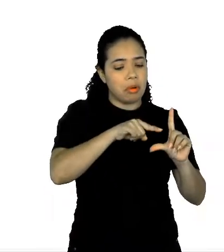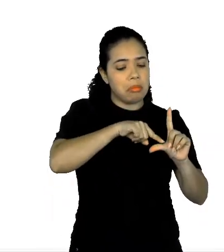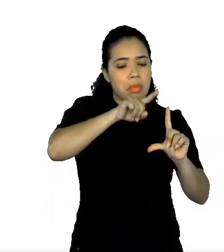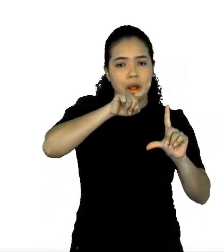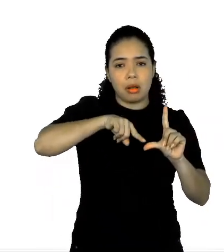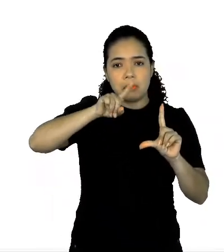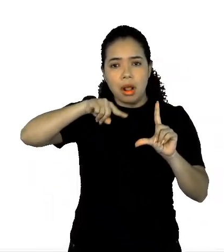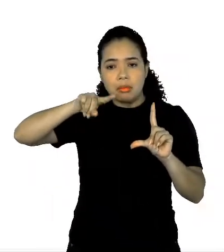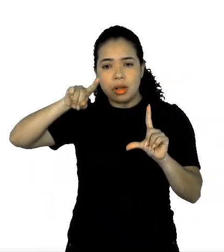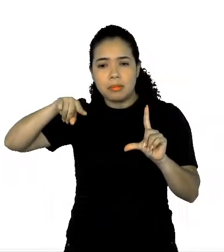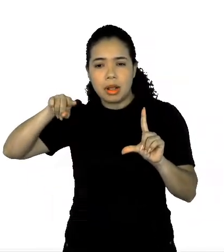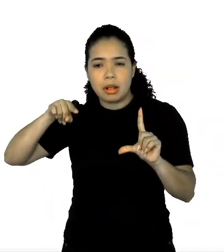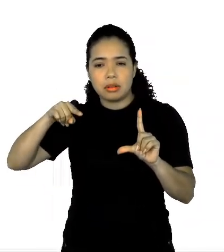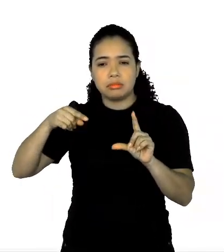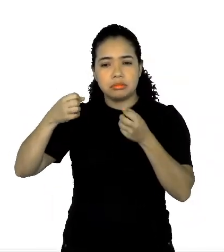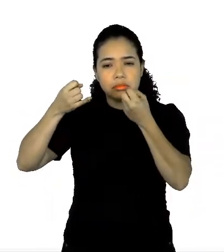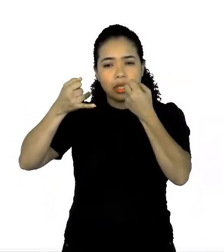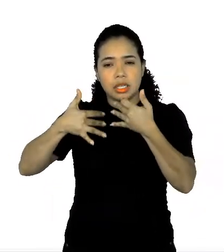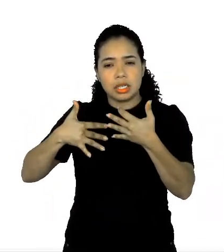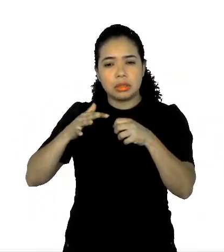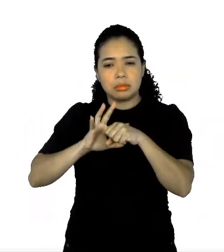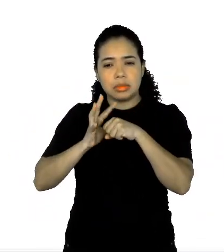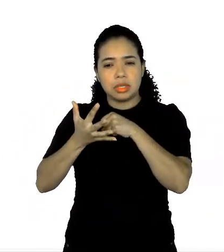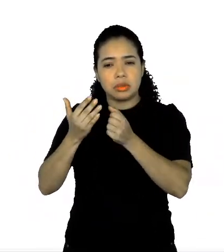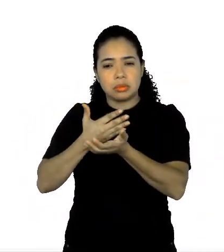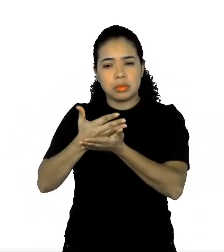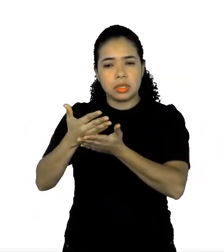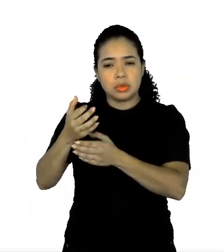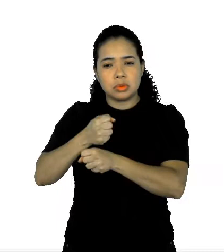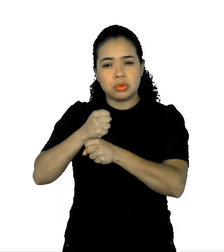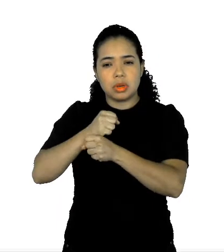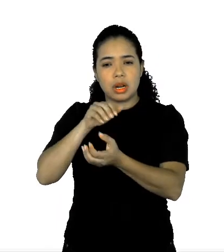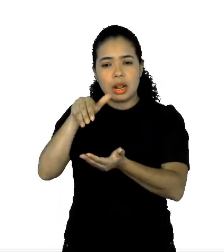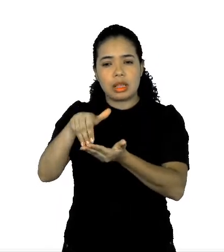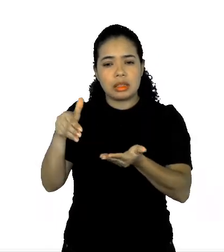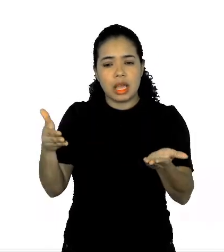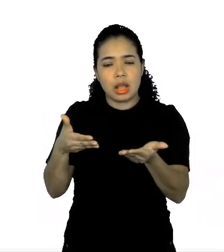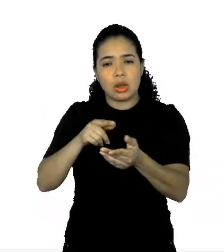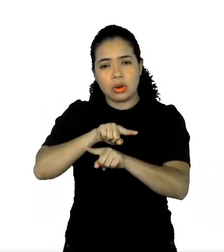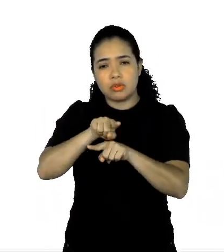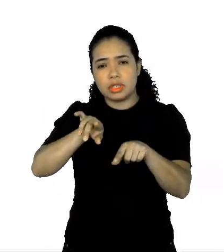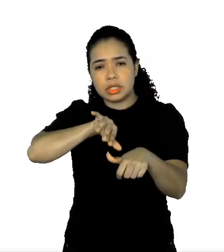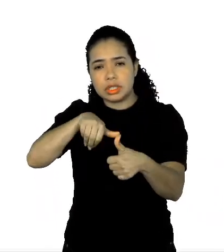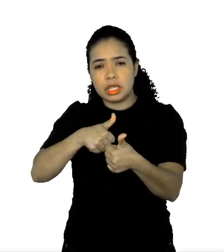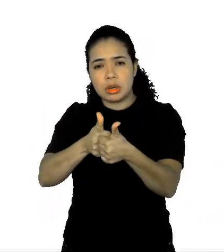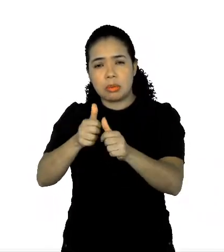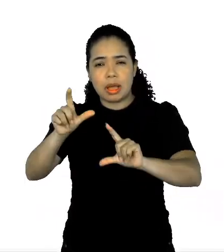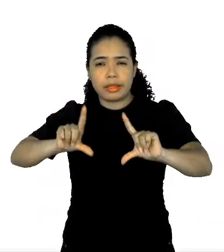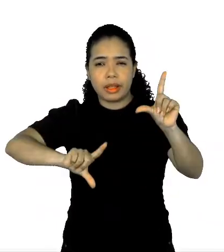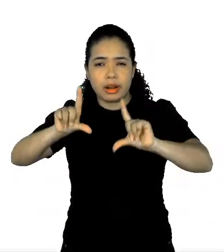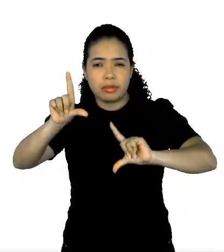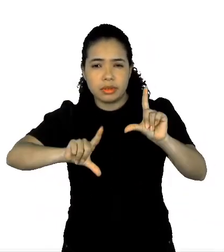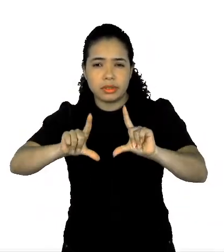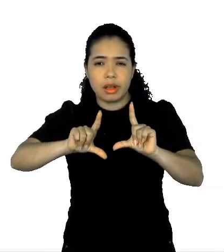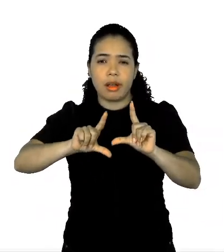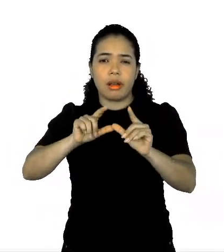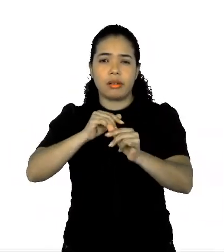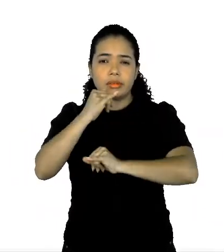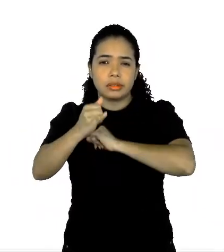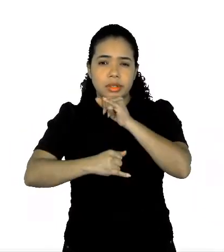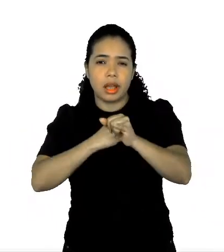Durante toda essa pandemia, desde o início do ano até agora, vocês devem acompanhar nos telejornais, na internet,